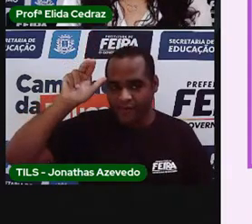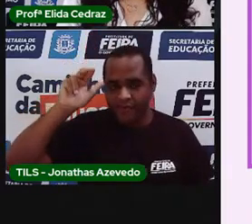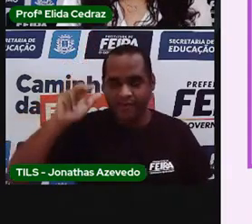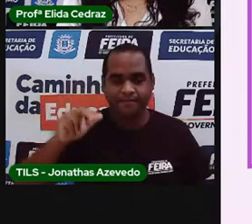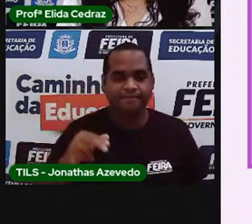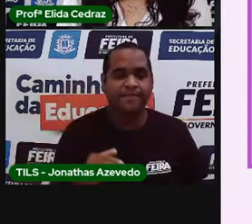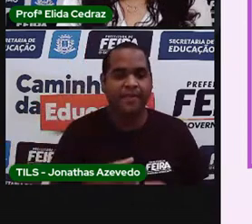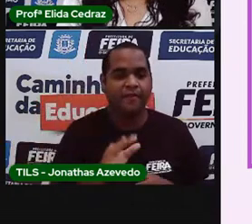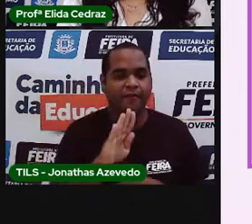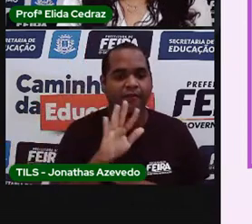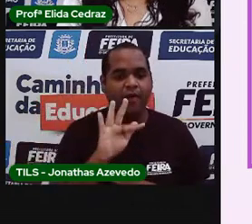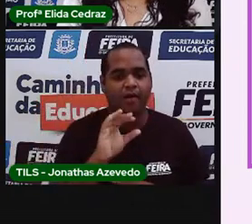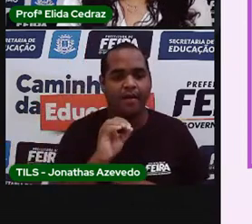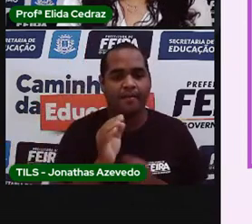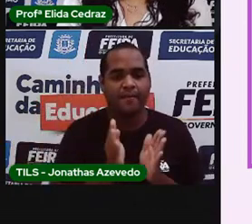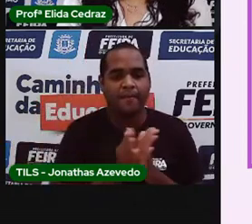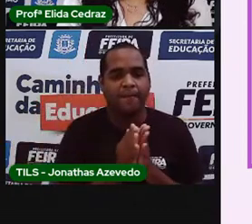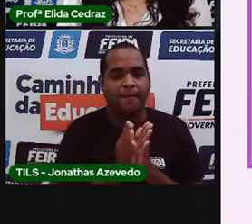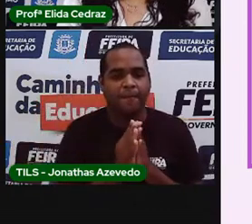Foca.